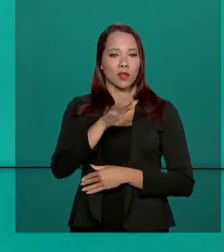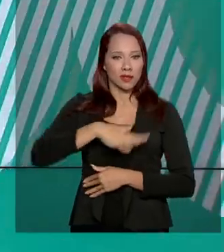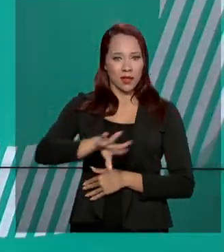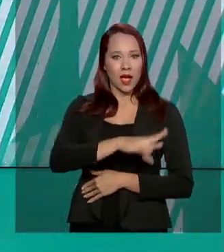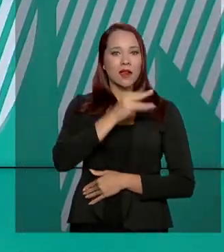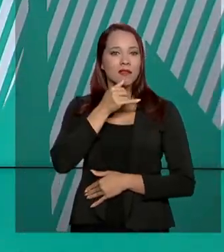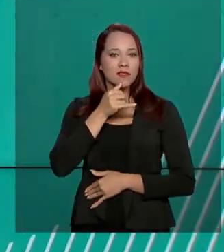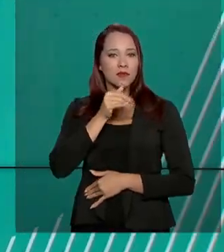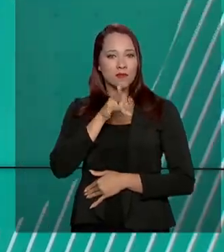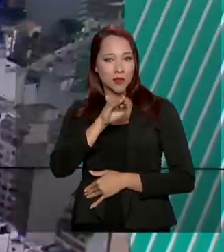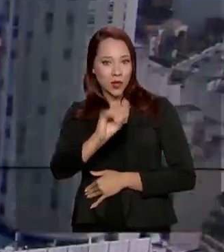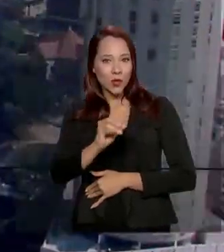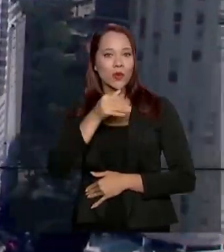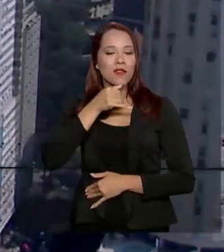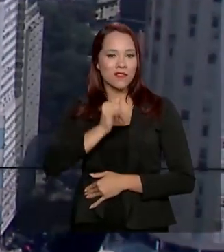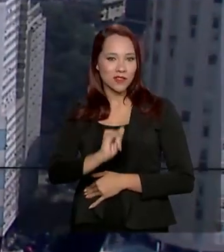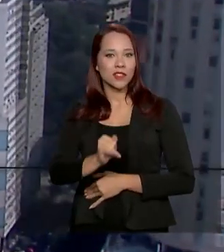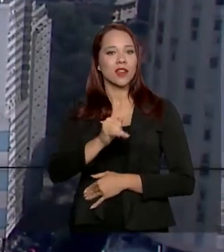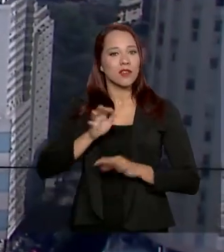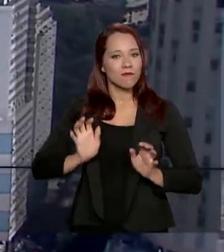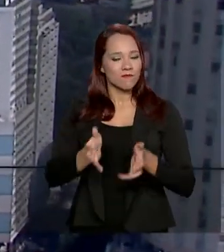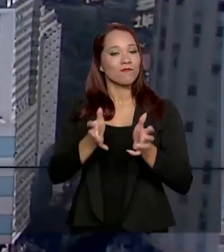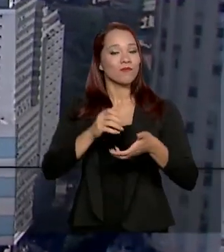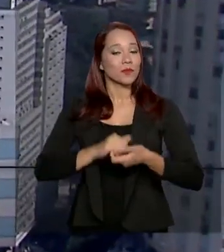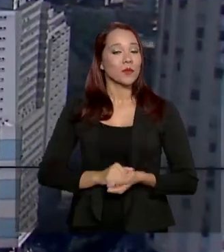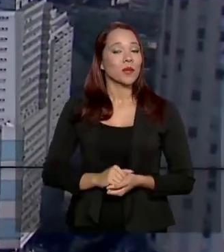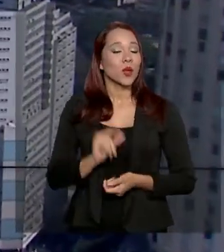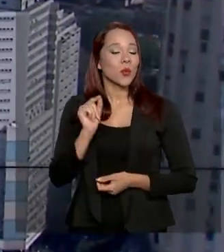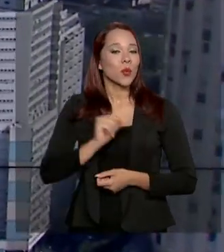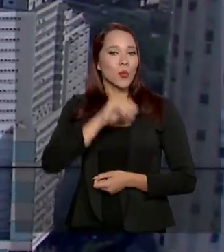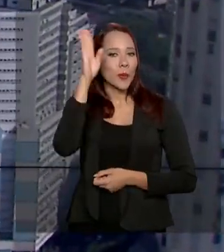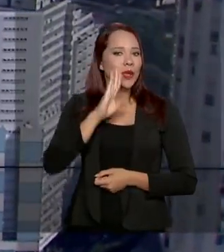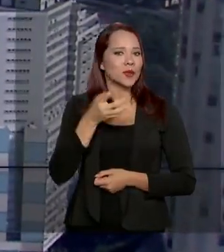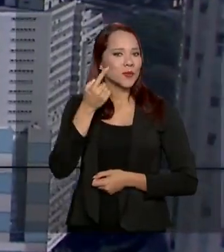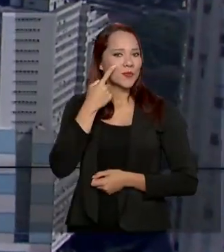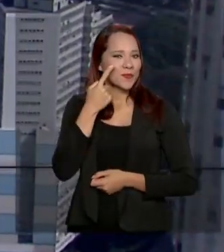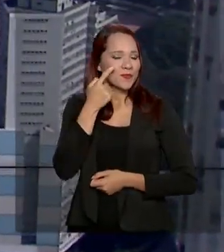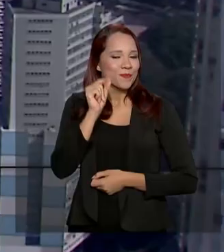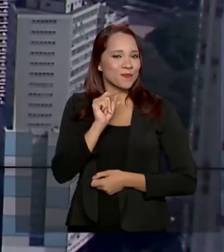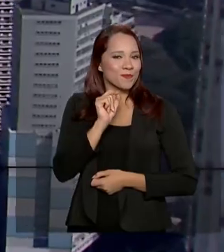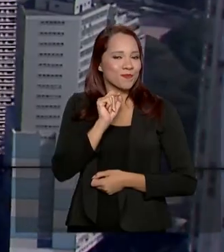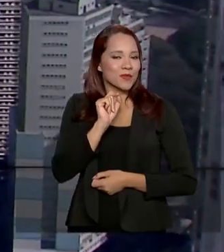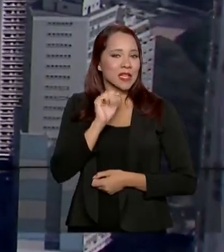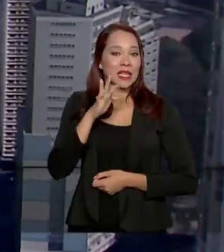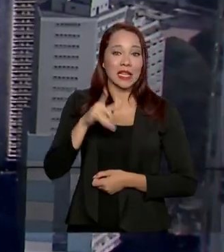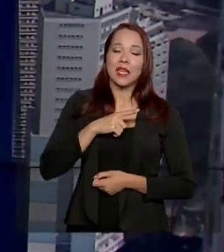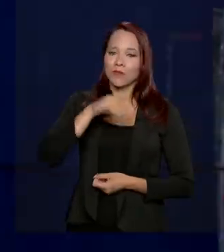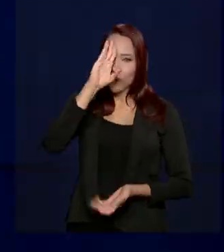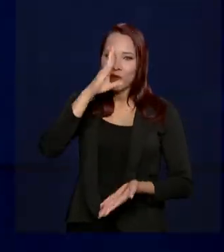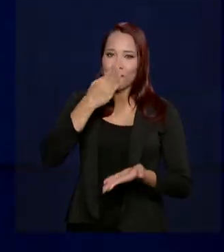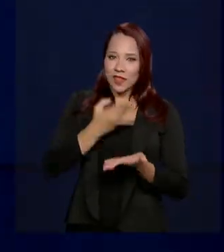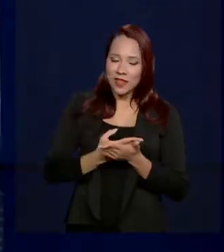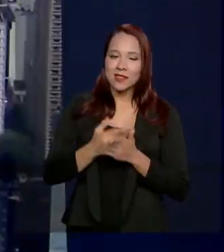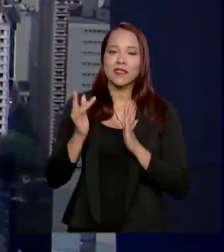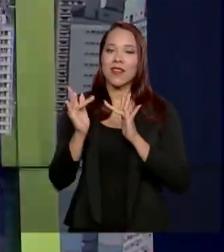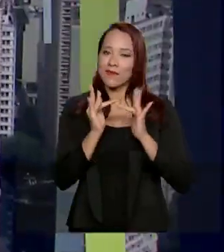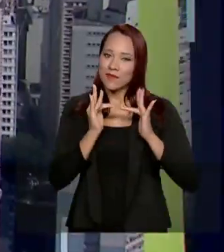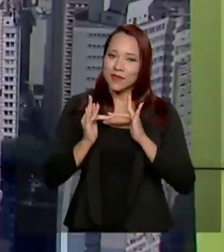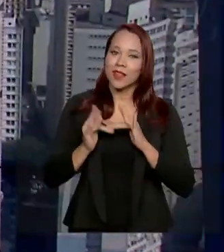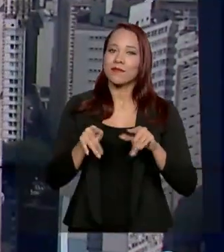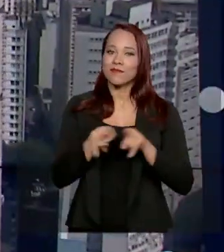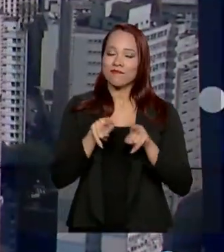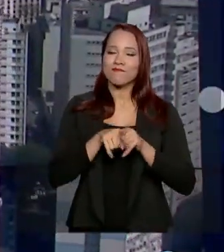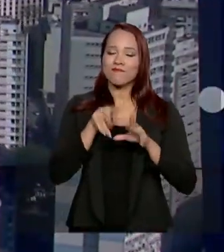área de bioenergia e investimentos. E o recado que o Brasil deixou aos empresários indianos foi de confiança, afinidade